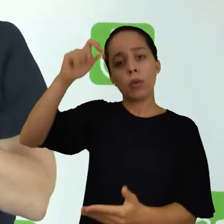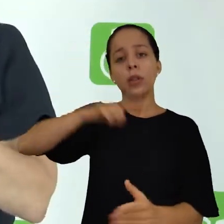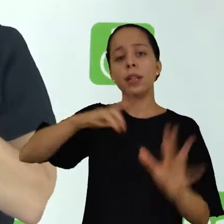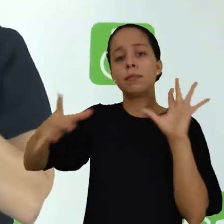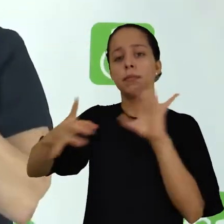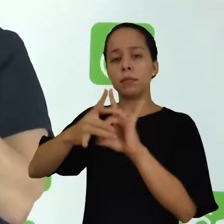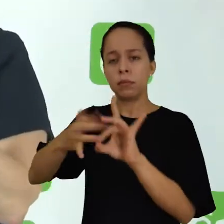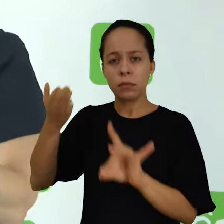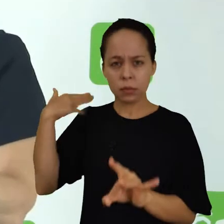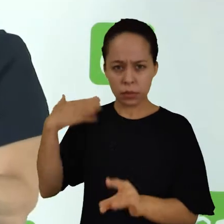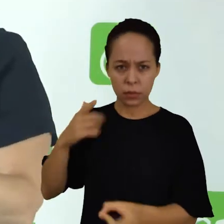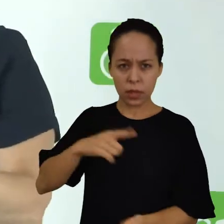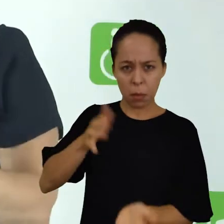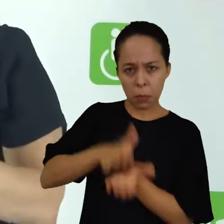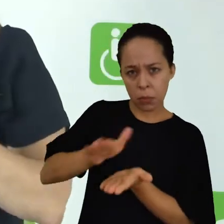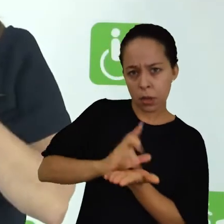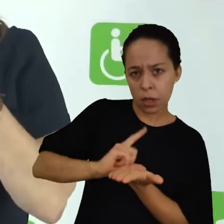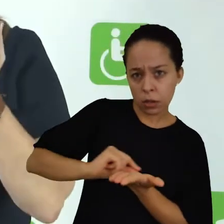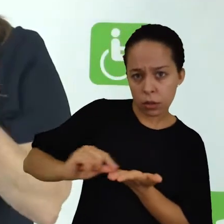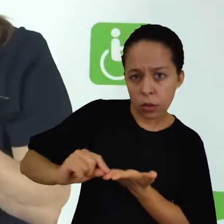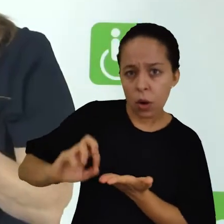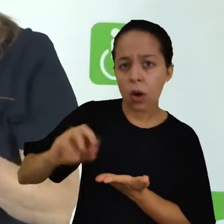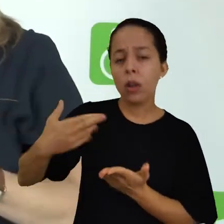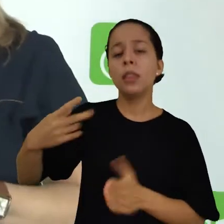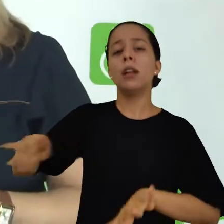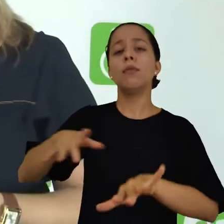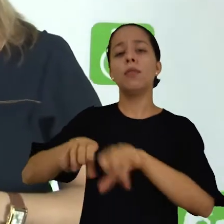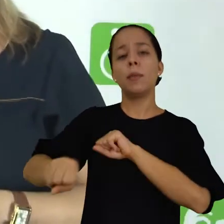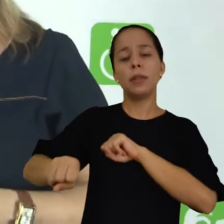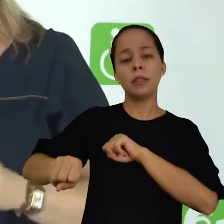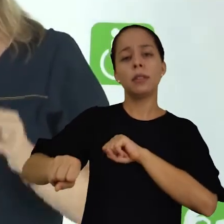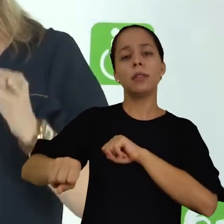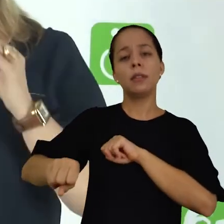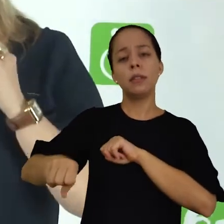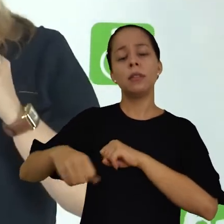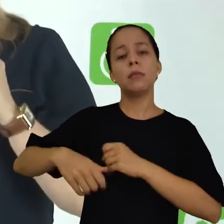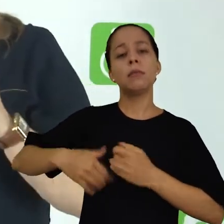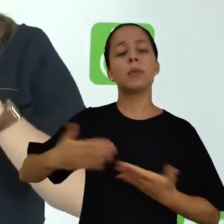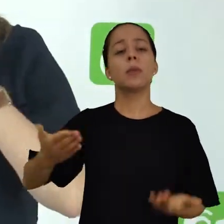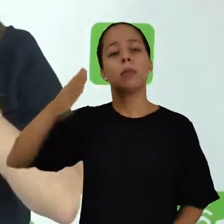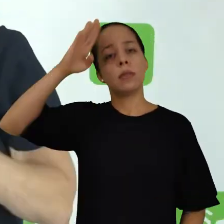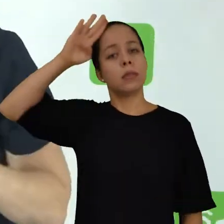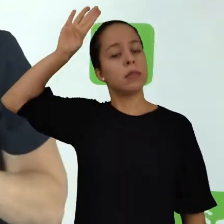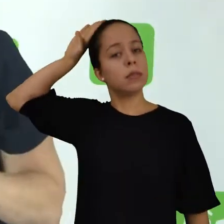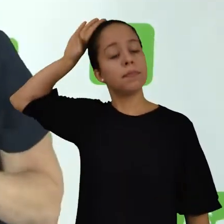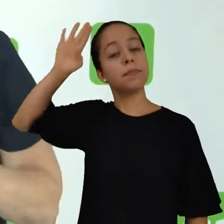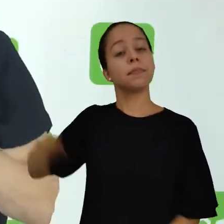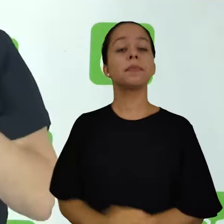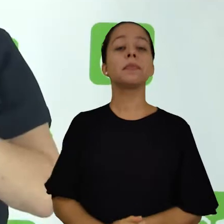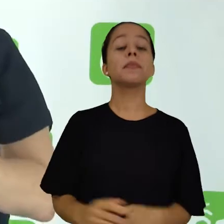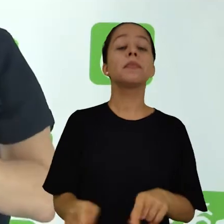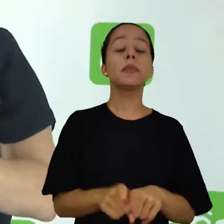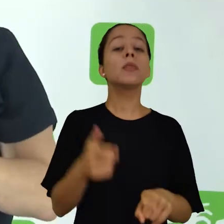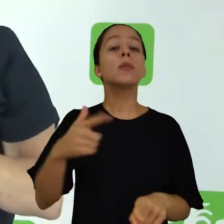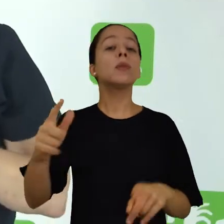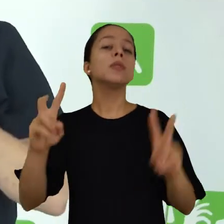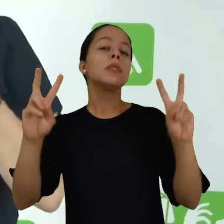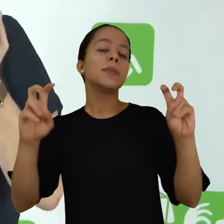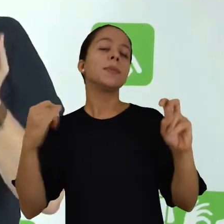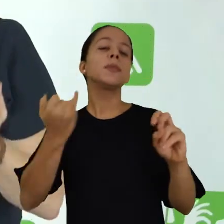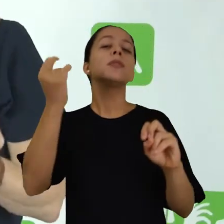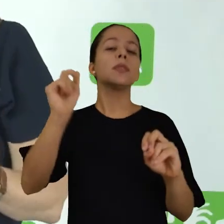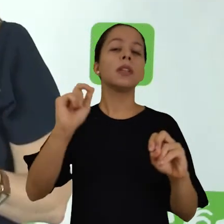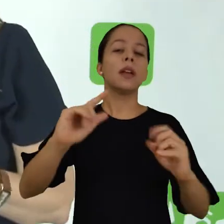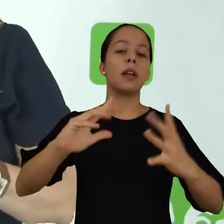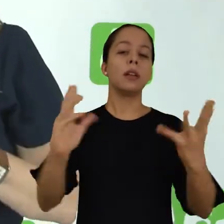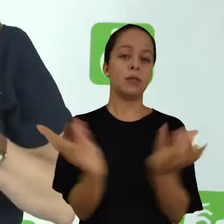exemplo, você já publicou algum artigo, a formação universitária que ele tem. Outro tópico importante, o terceiro deles, é o resumo da obra. De